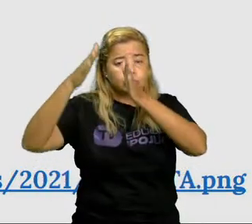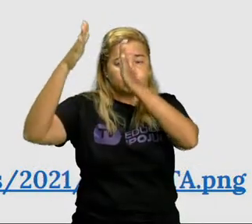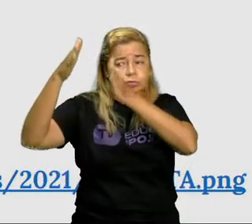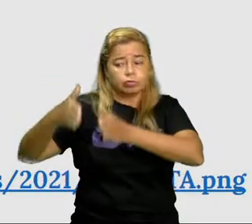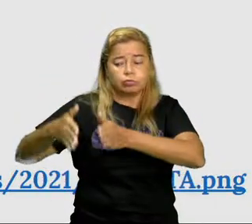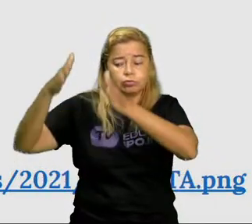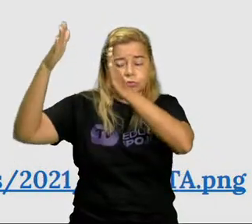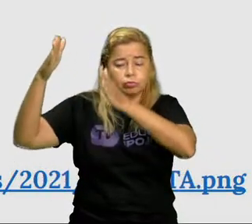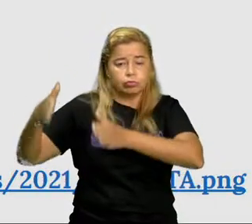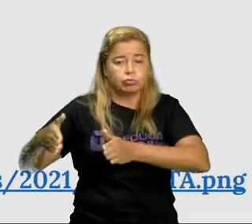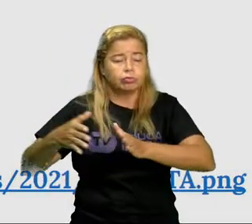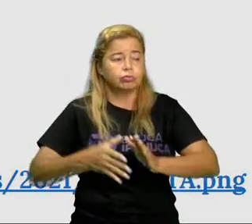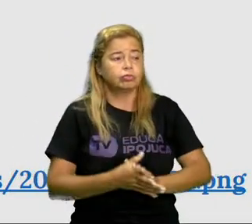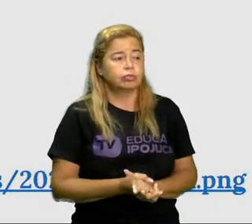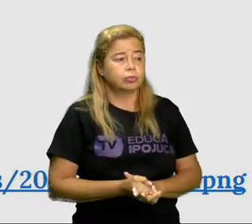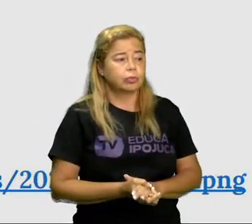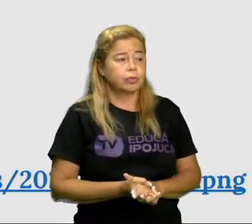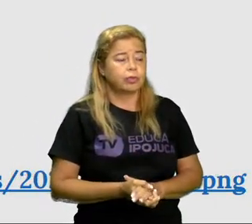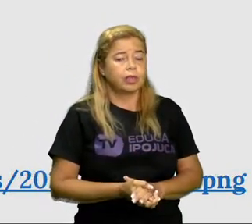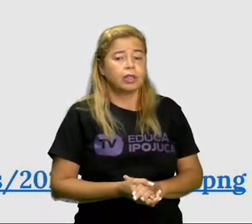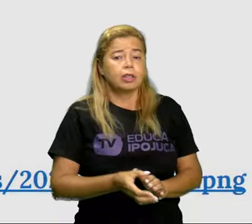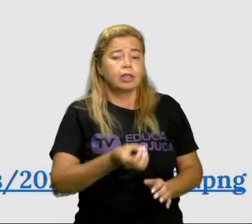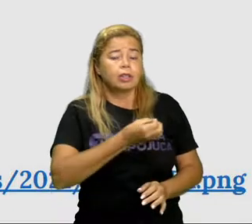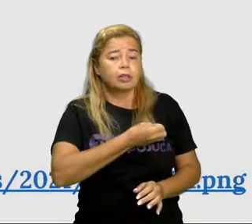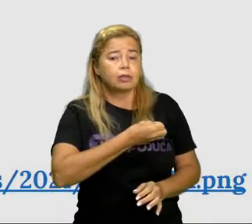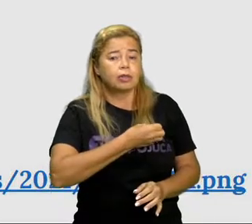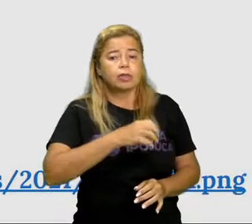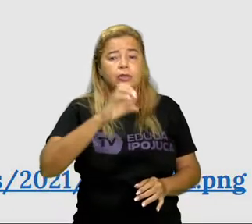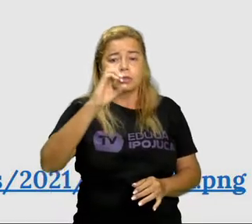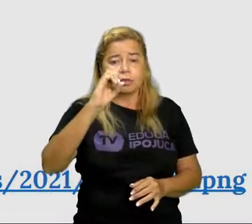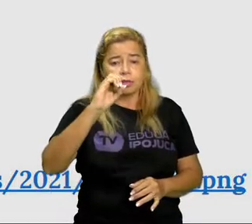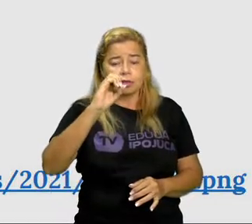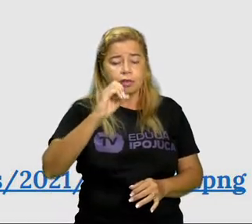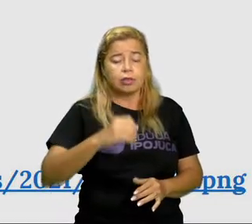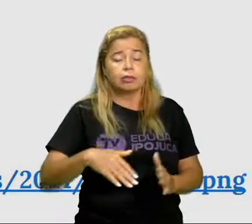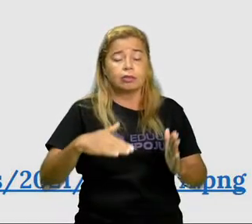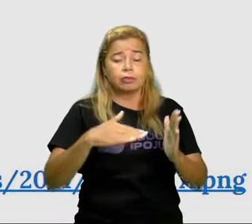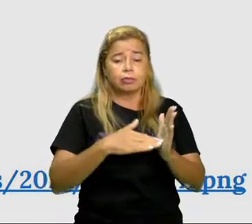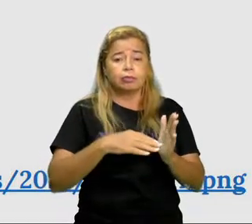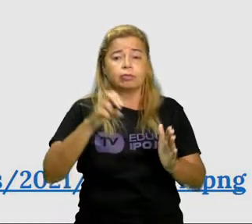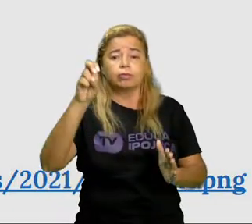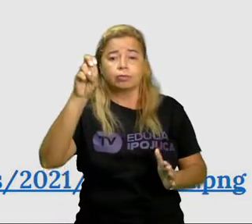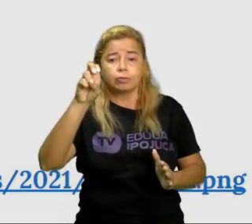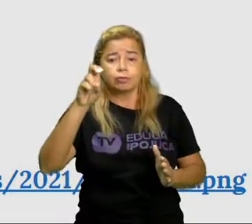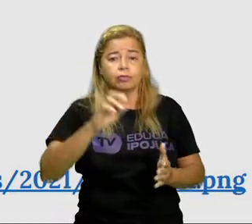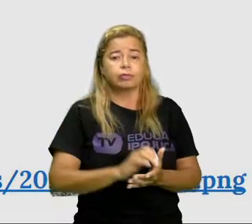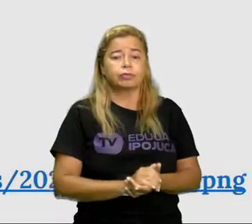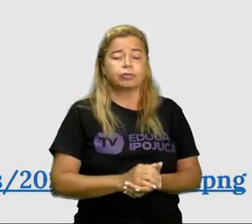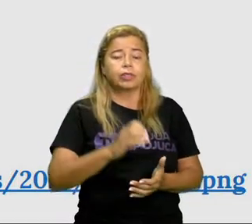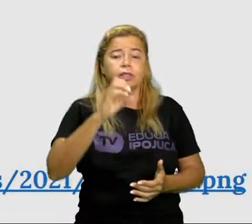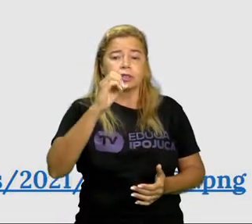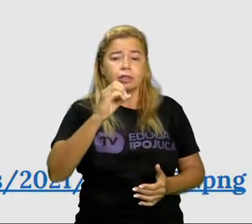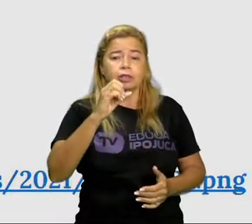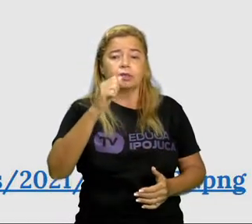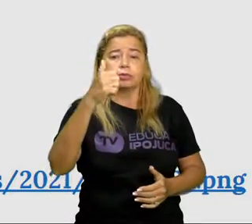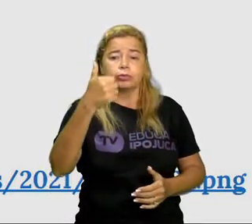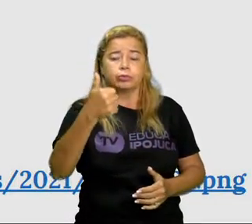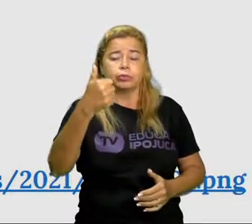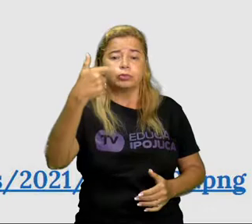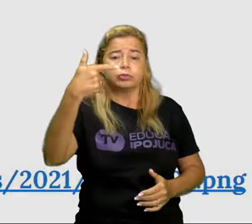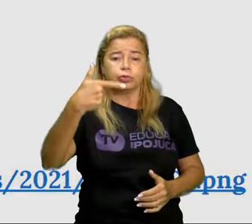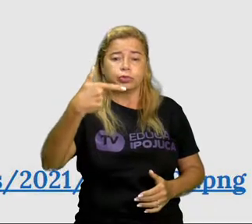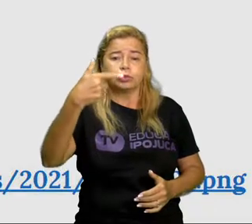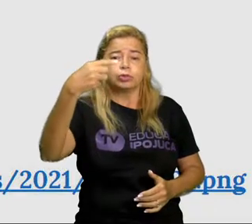Então, temos aí do zero até o 5. Zero, um, dois,